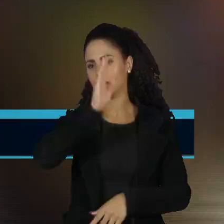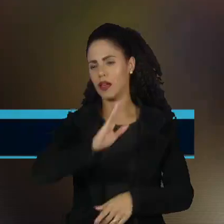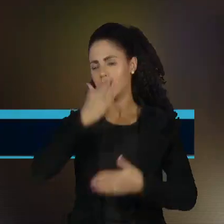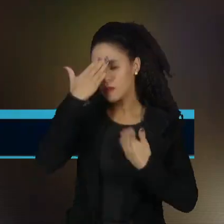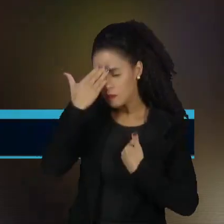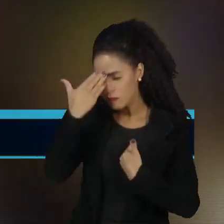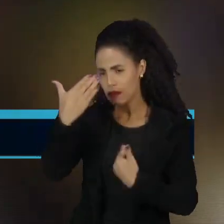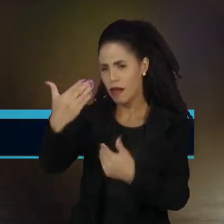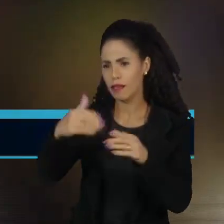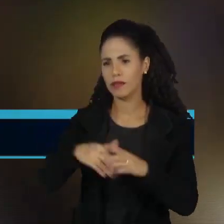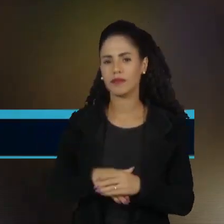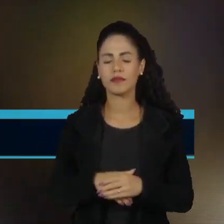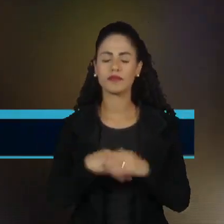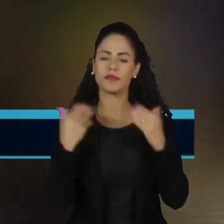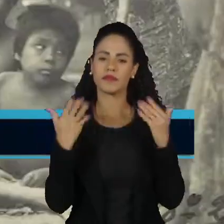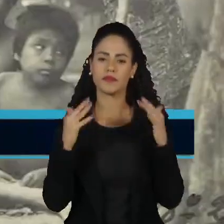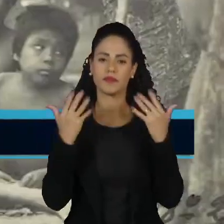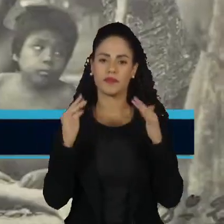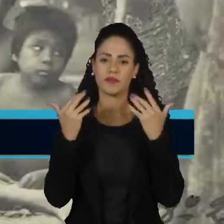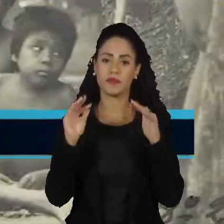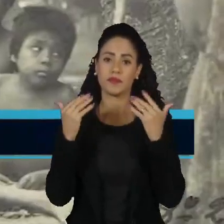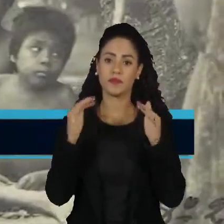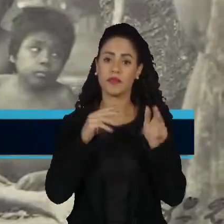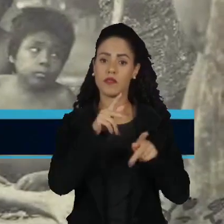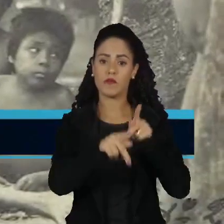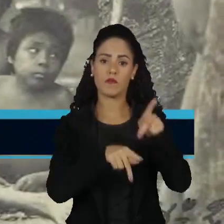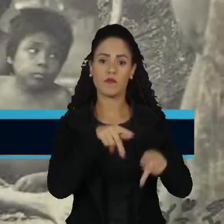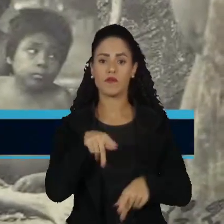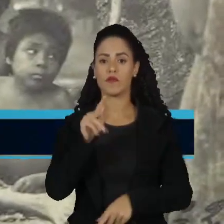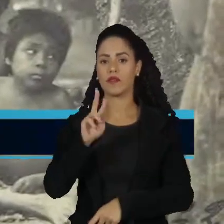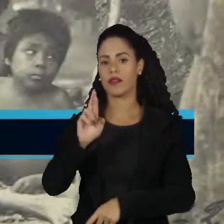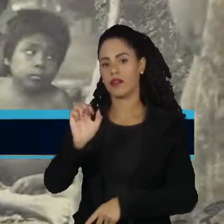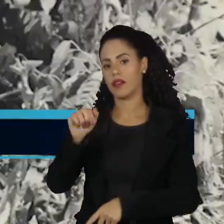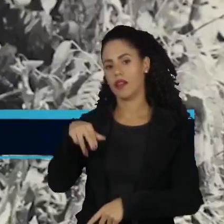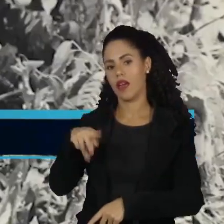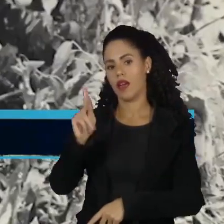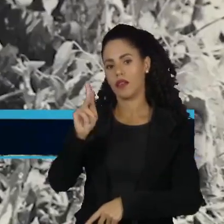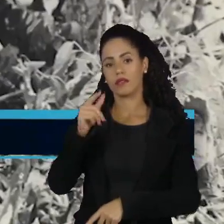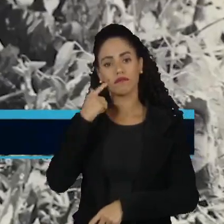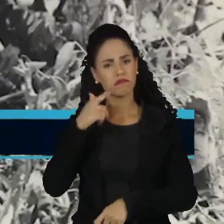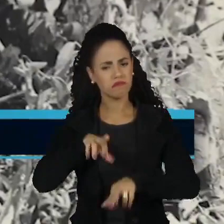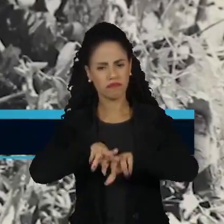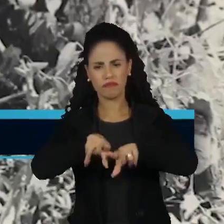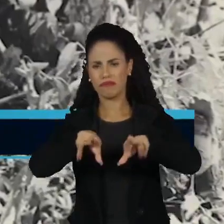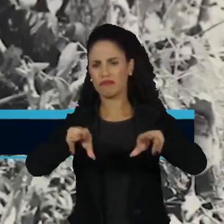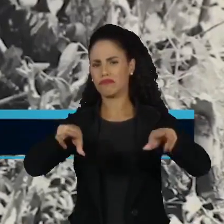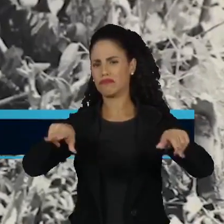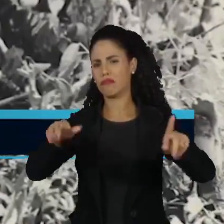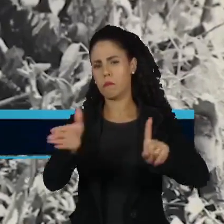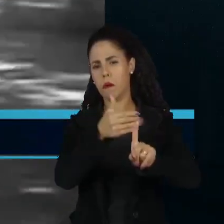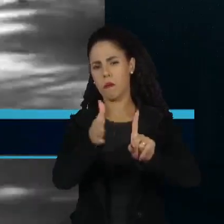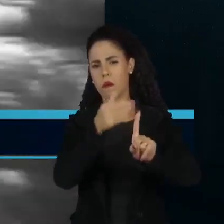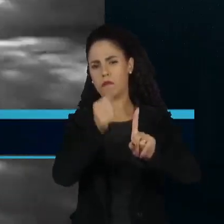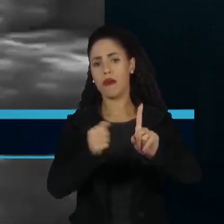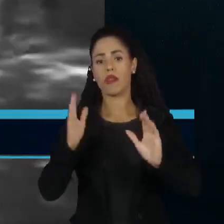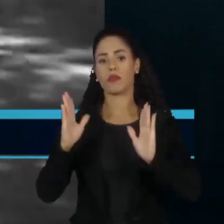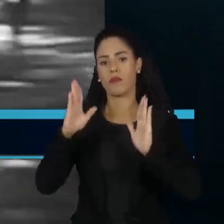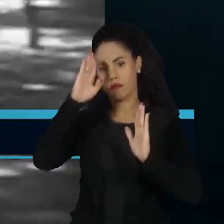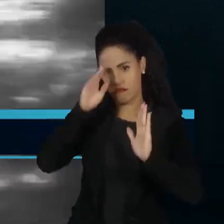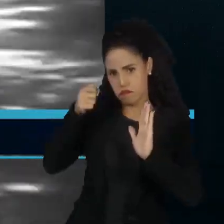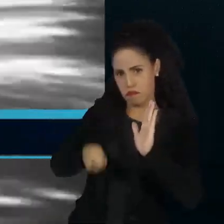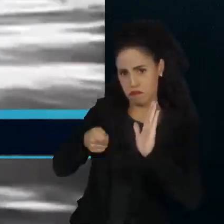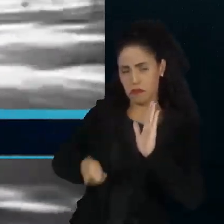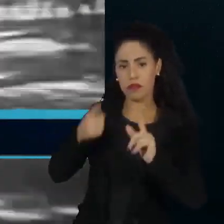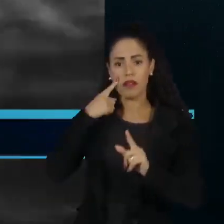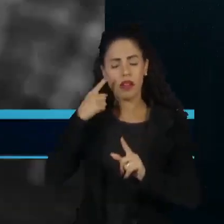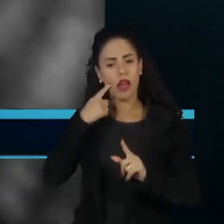Muito obrigada. O povo Krenak foi vítima de diversos tipos de abusos durante a ditadura. Os indígenas